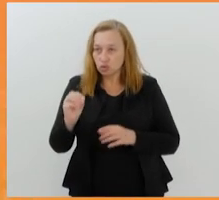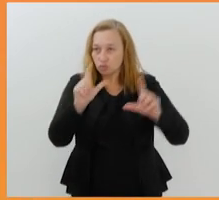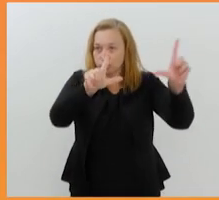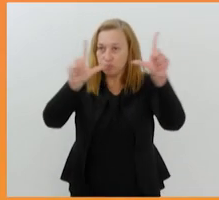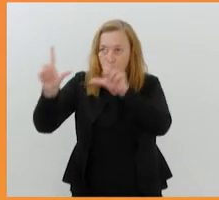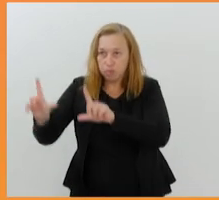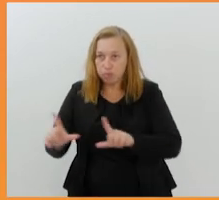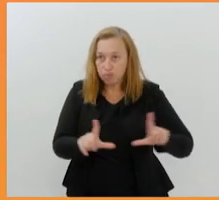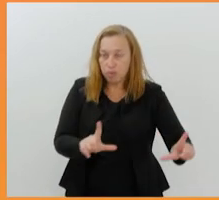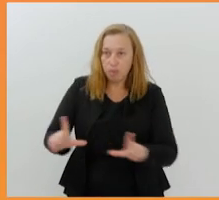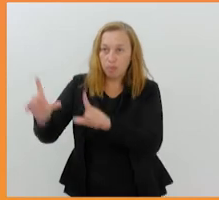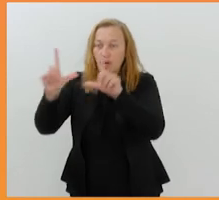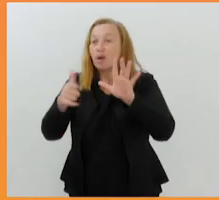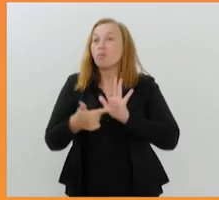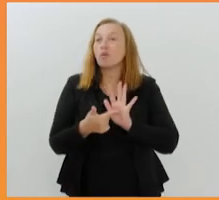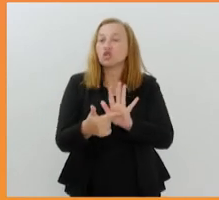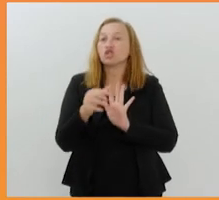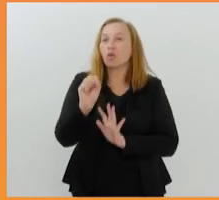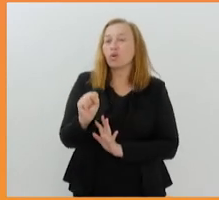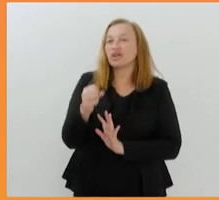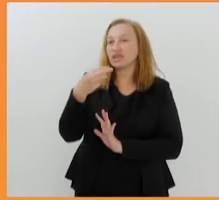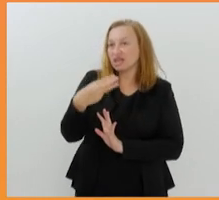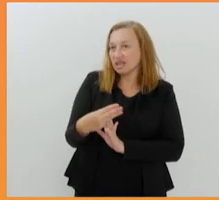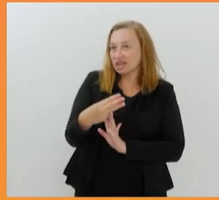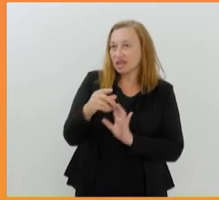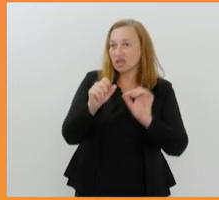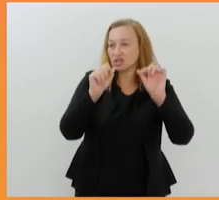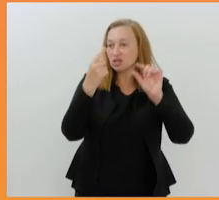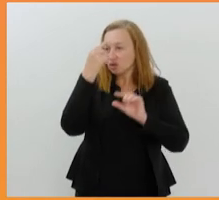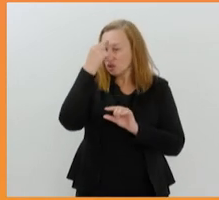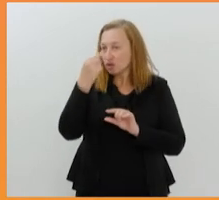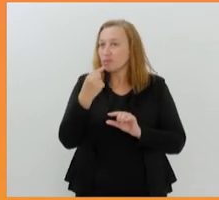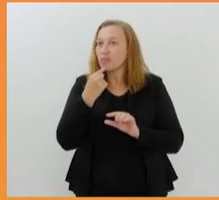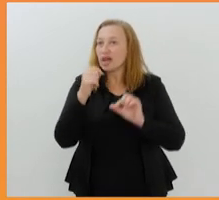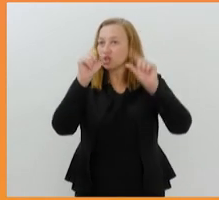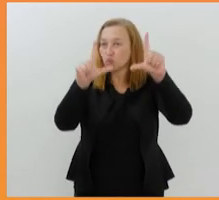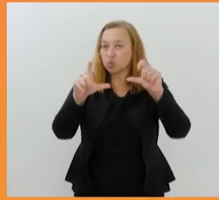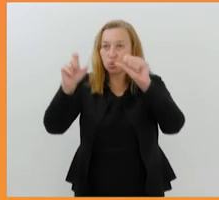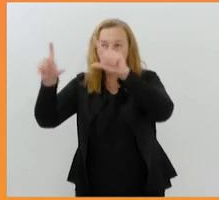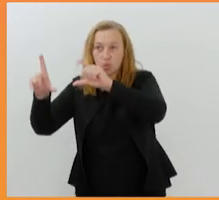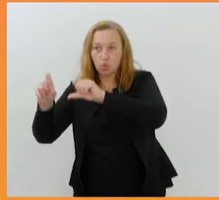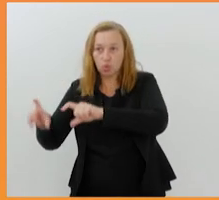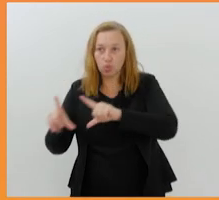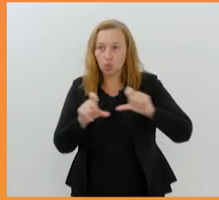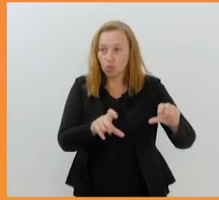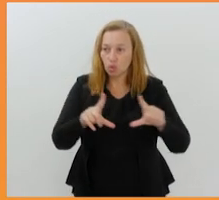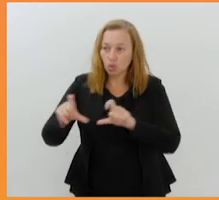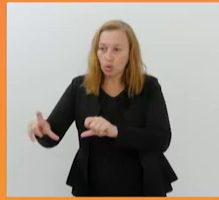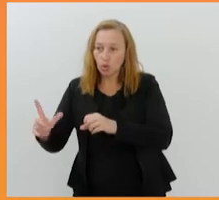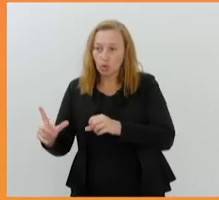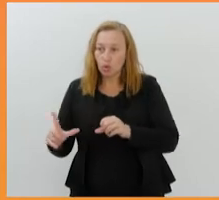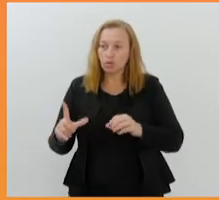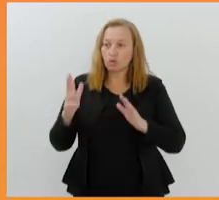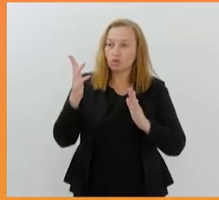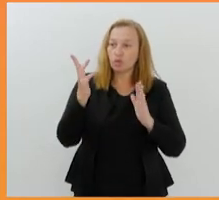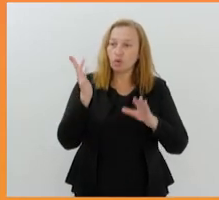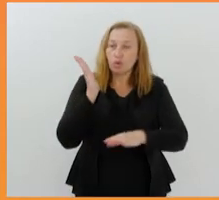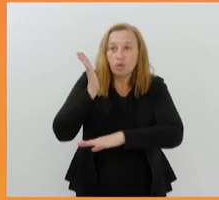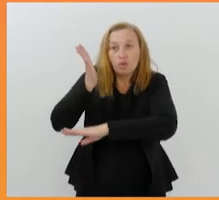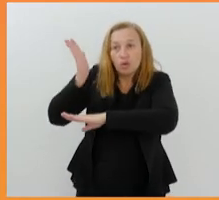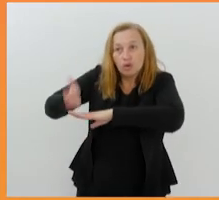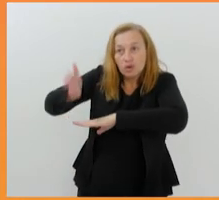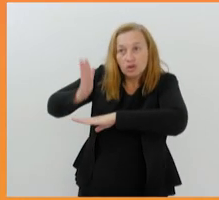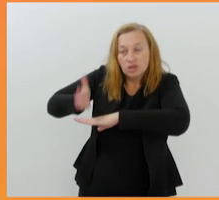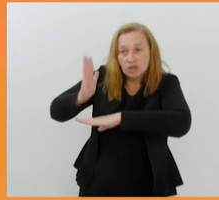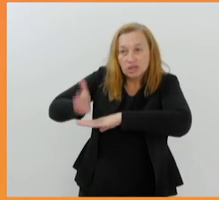A mostra apresenta 80 telas que discutem a pintura e a fotografia na contemporaneidade. A artista debate